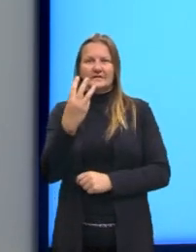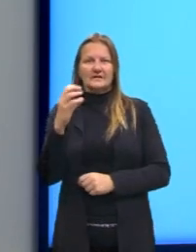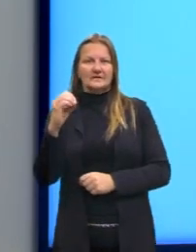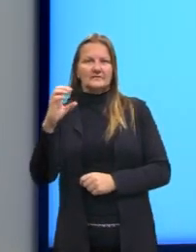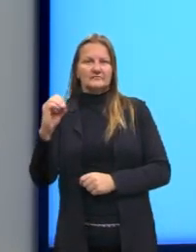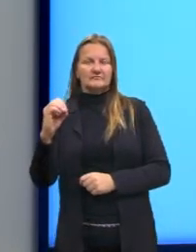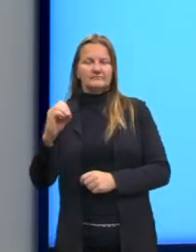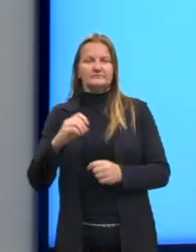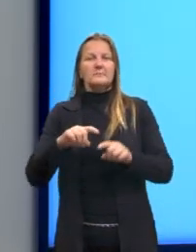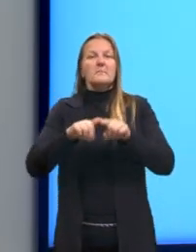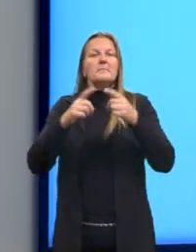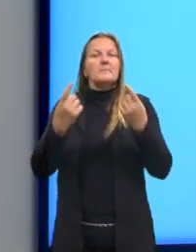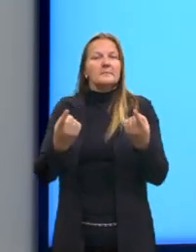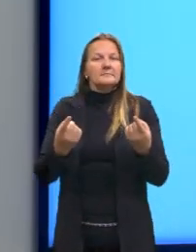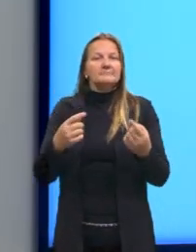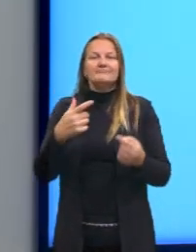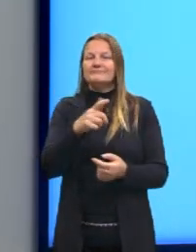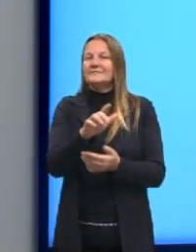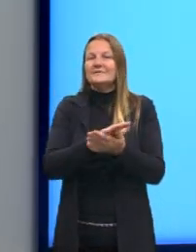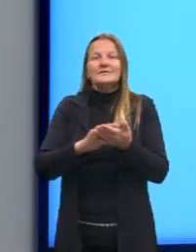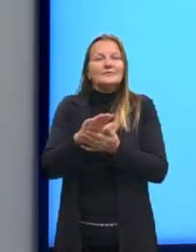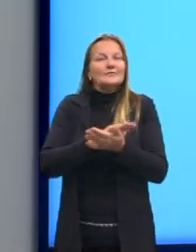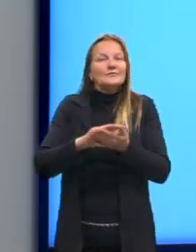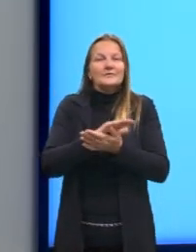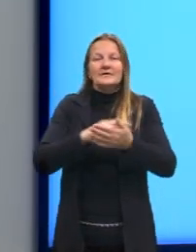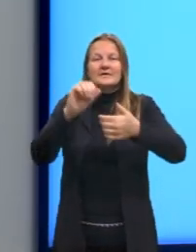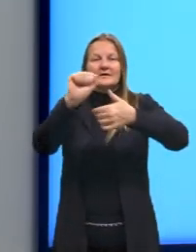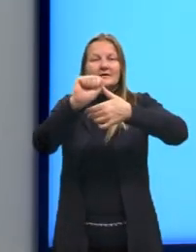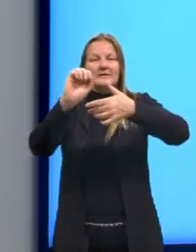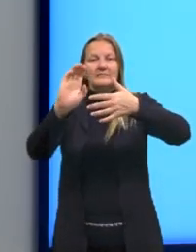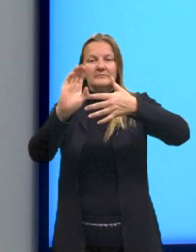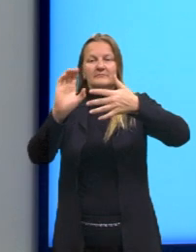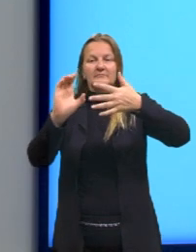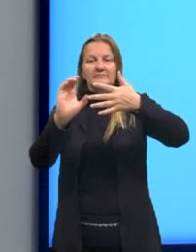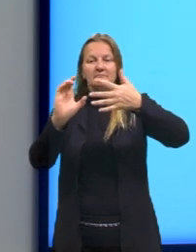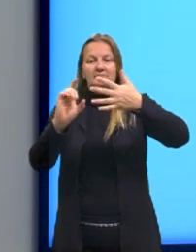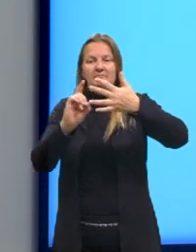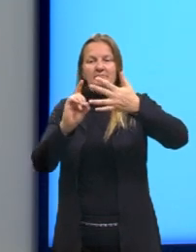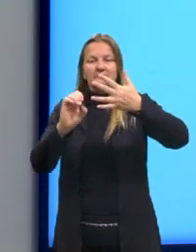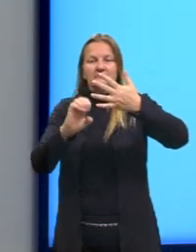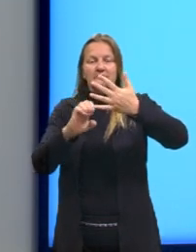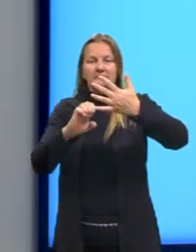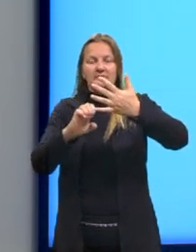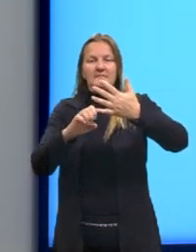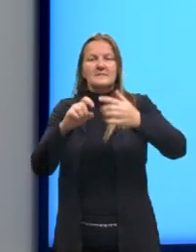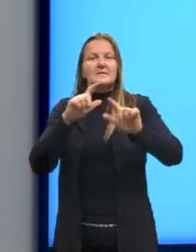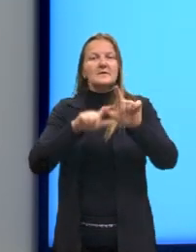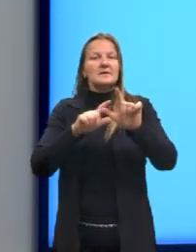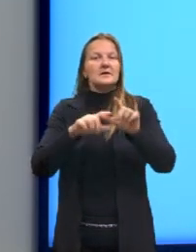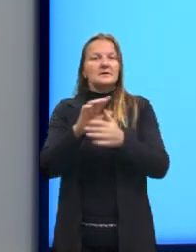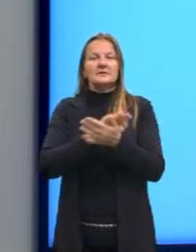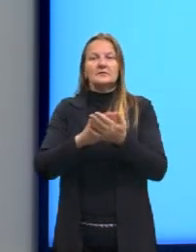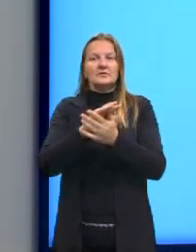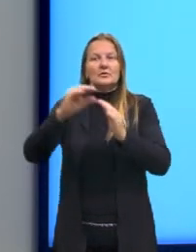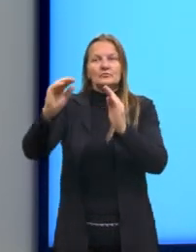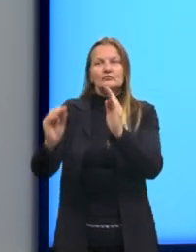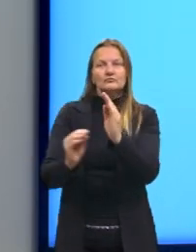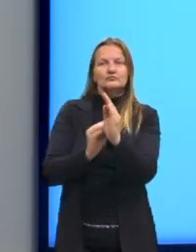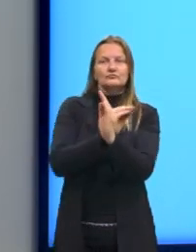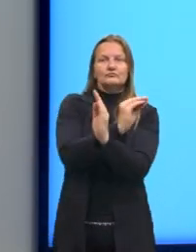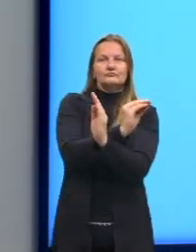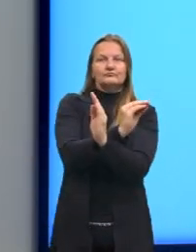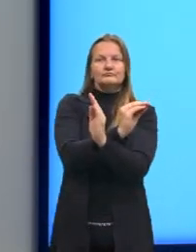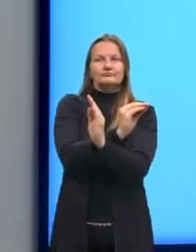Mas, também observei que nas alternativas, as letrinhas estavam em um mesmo lado da igualdade